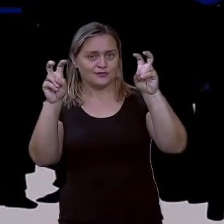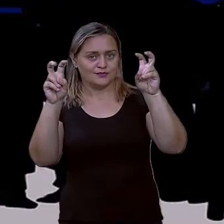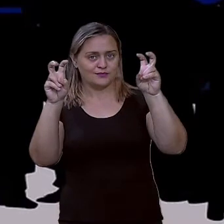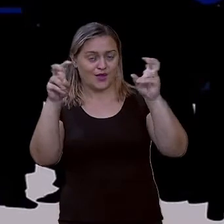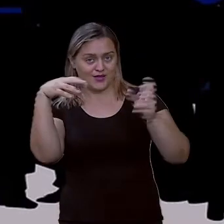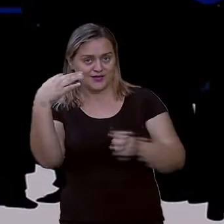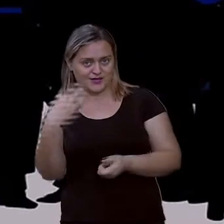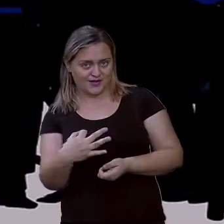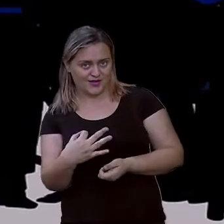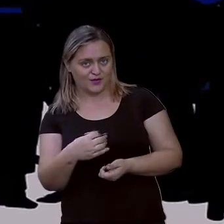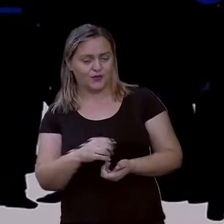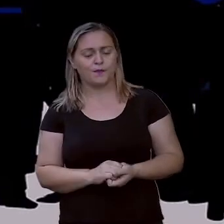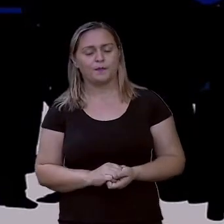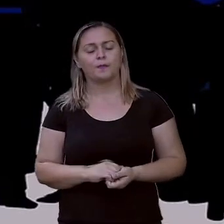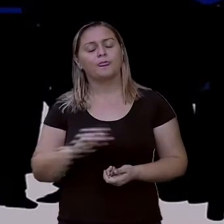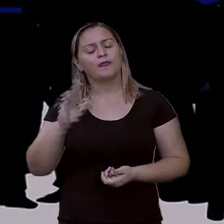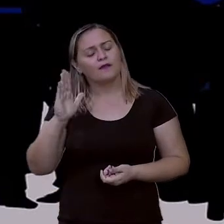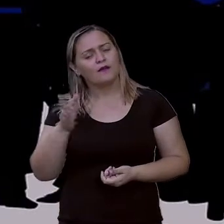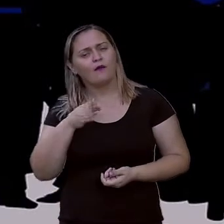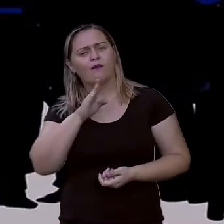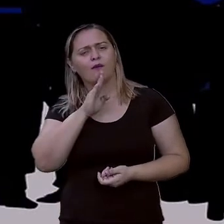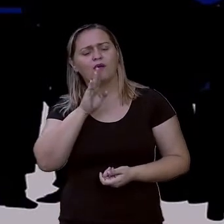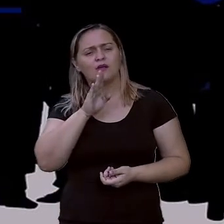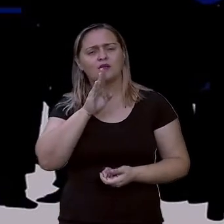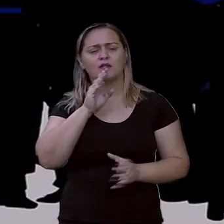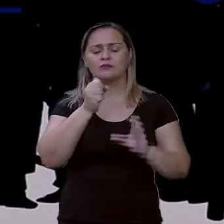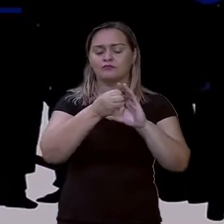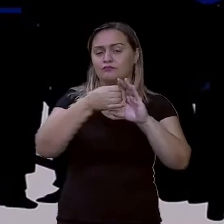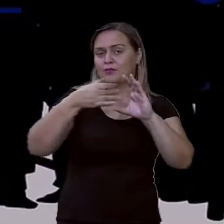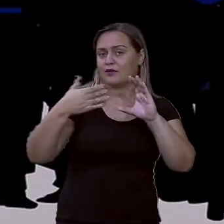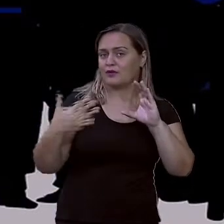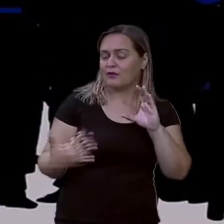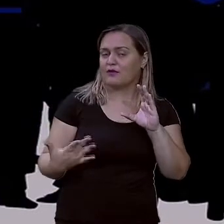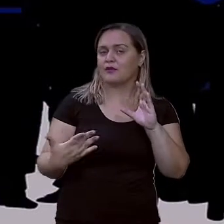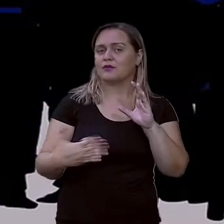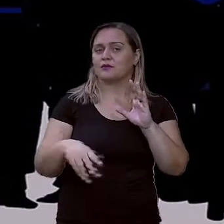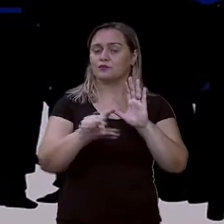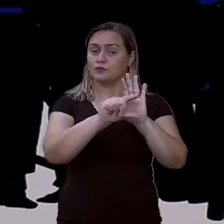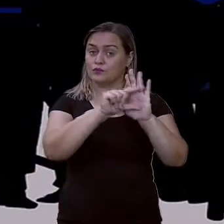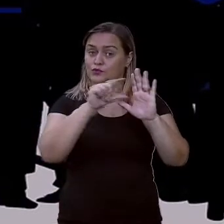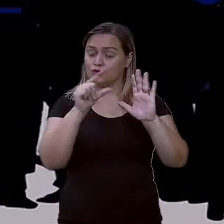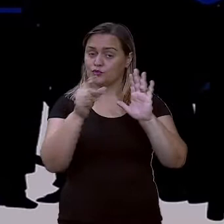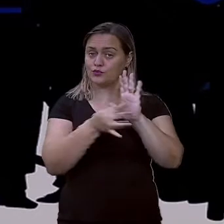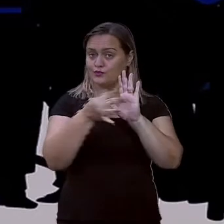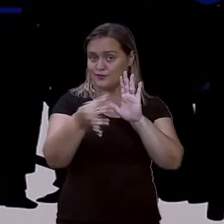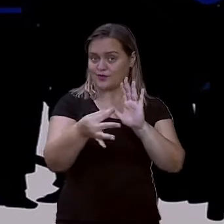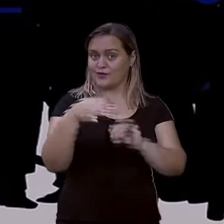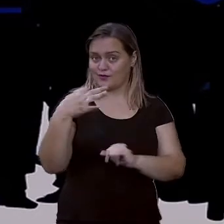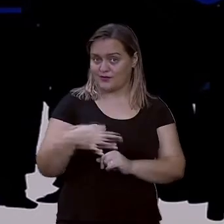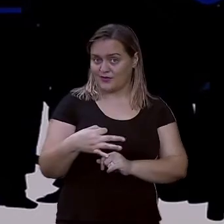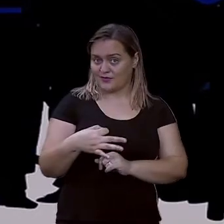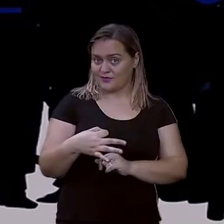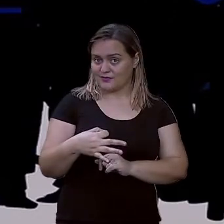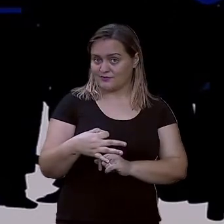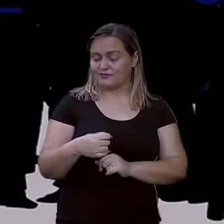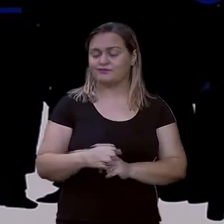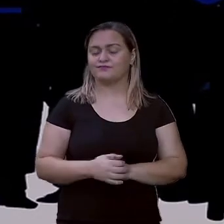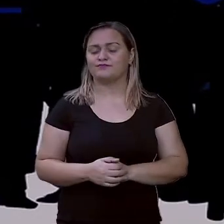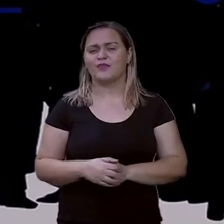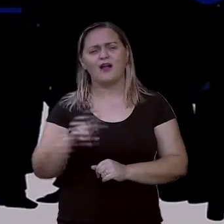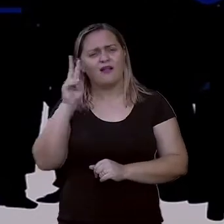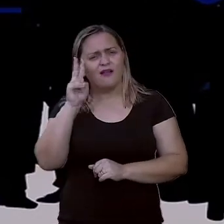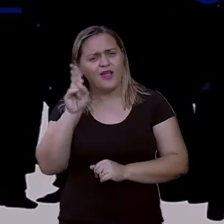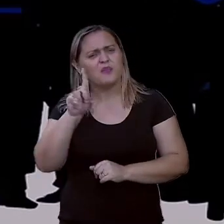Já conhecemos um pouquinho aí sobre as características do artigo de opinião, não foi? Lembram? Quando eu falei que é um texto